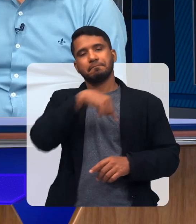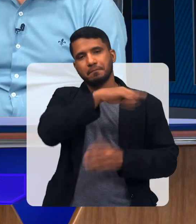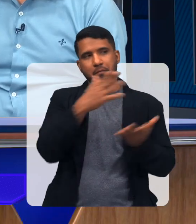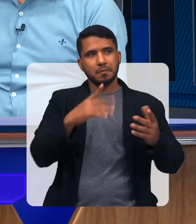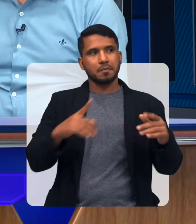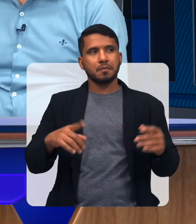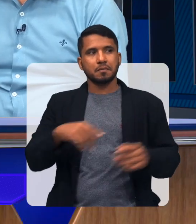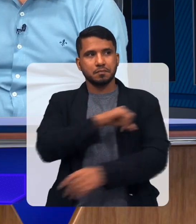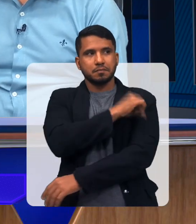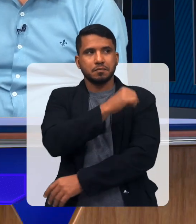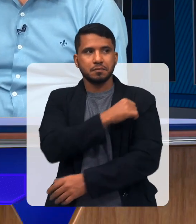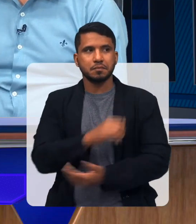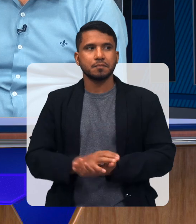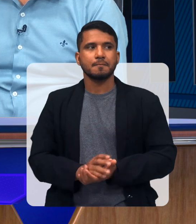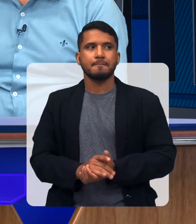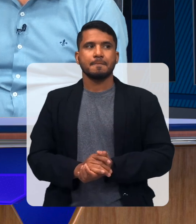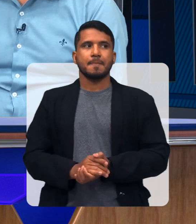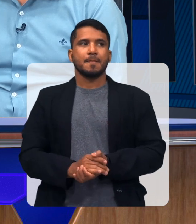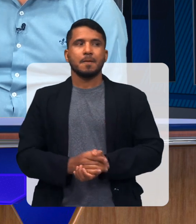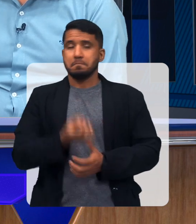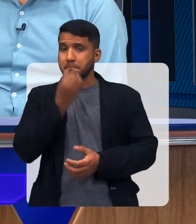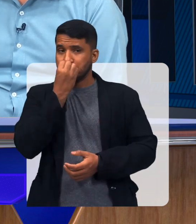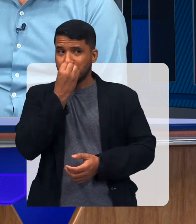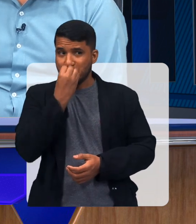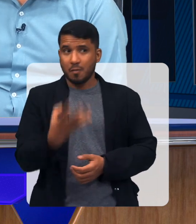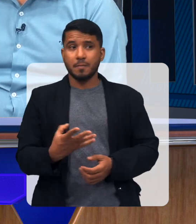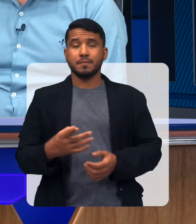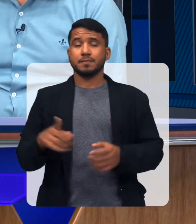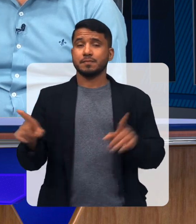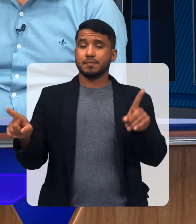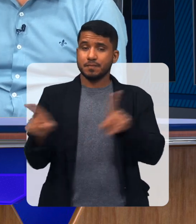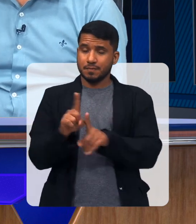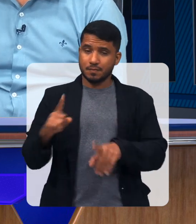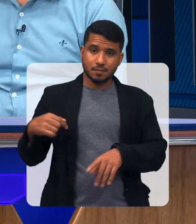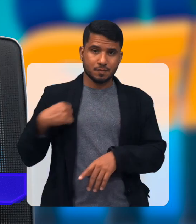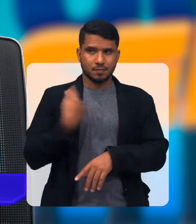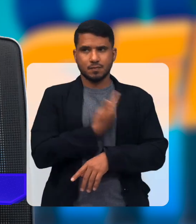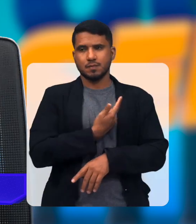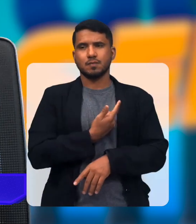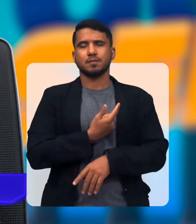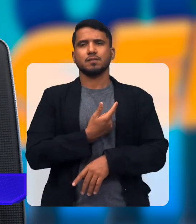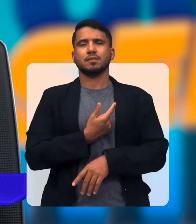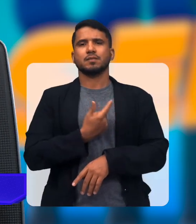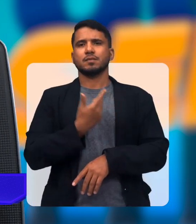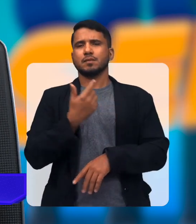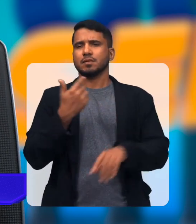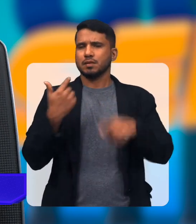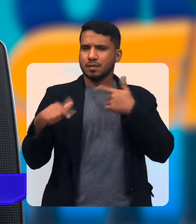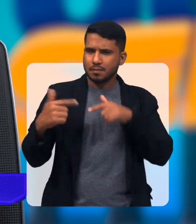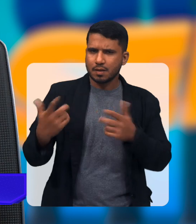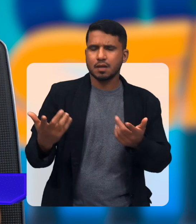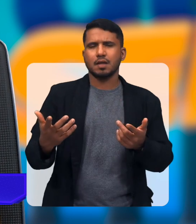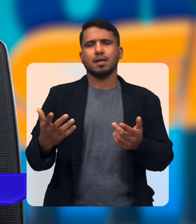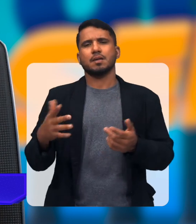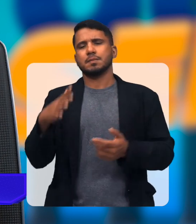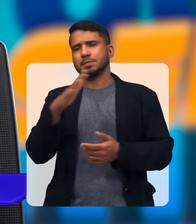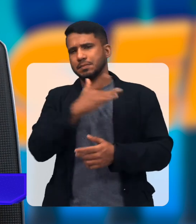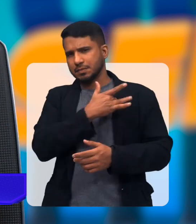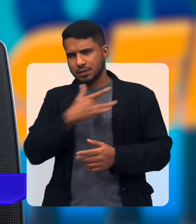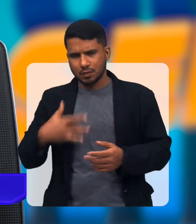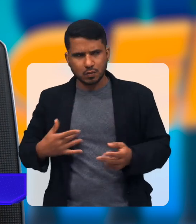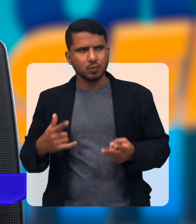Essa manifestação Para lado das artes Sim, sim É muito bom E isso a gente A gente tenta trabalhar Além da